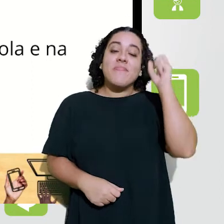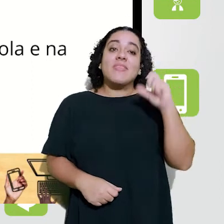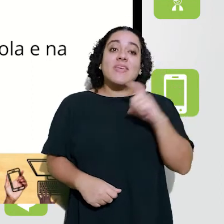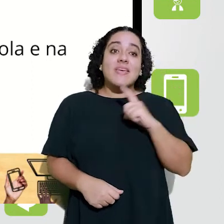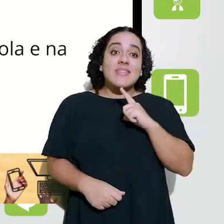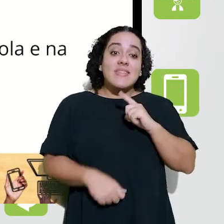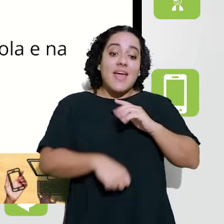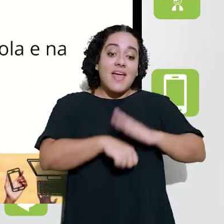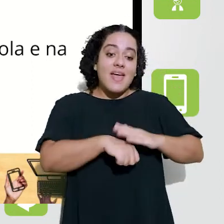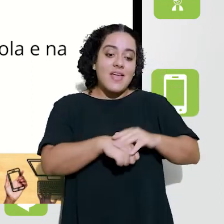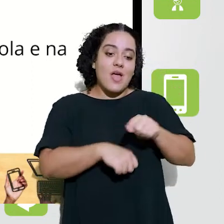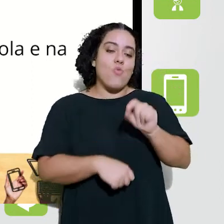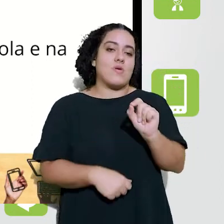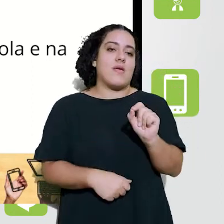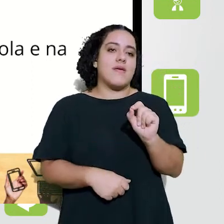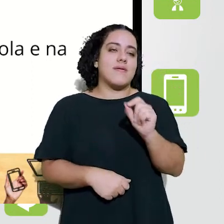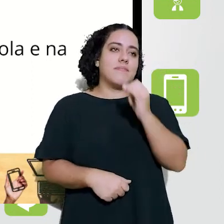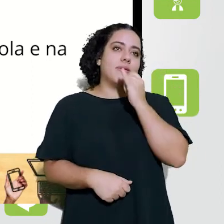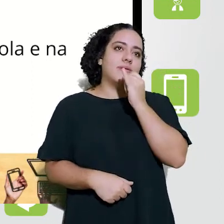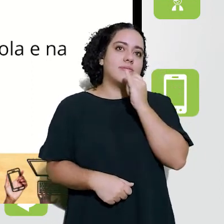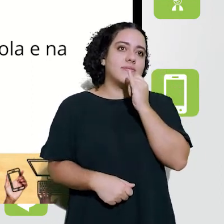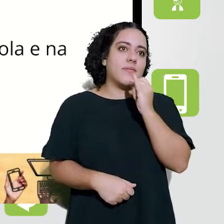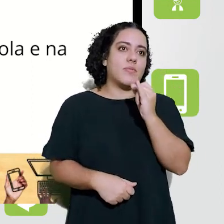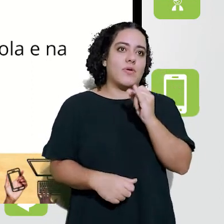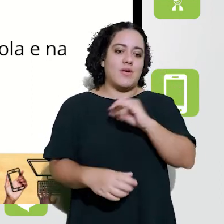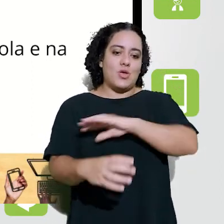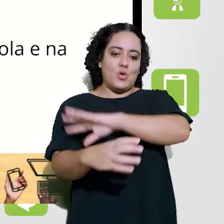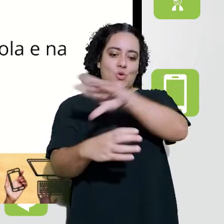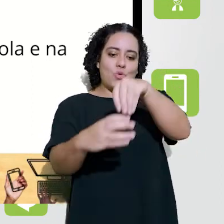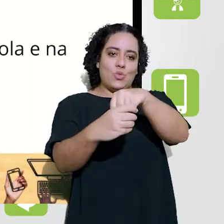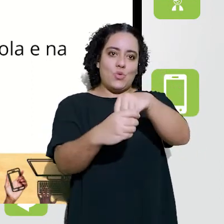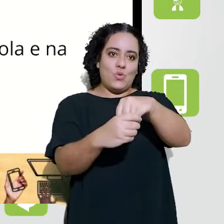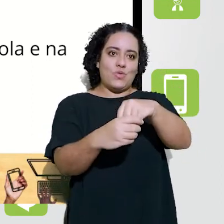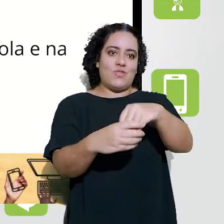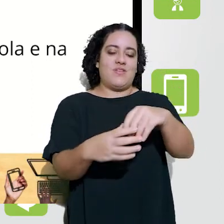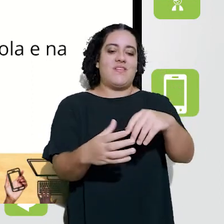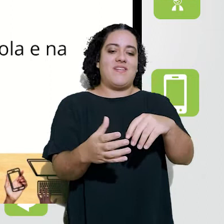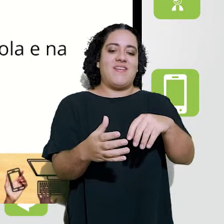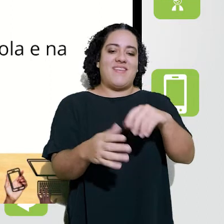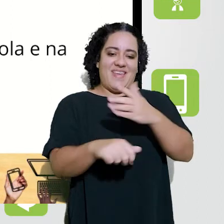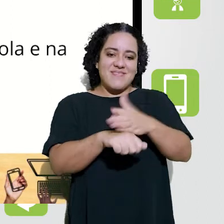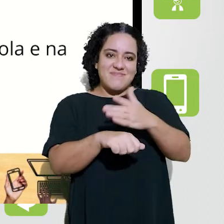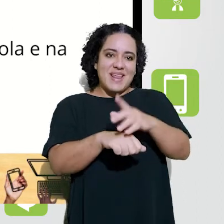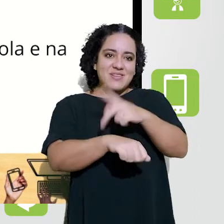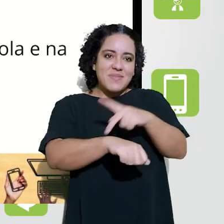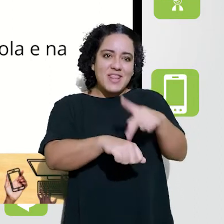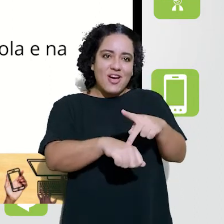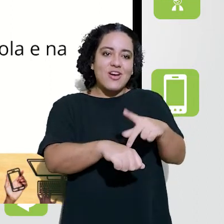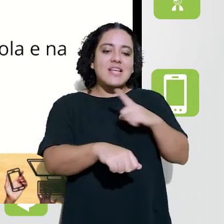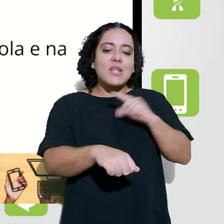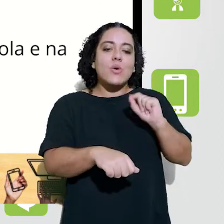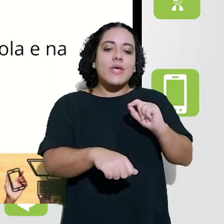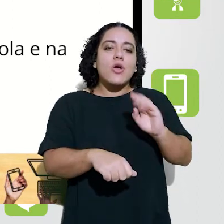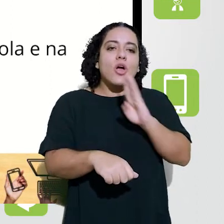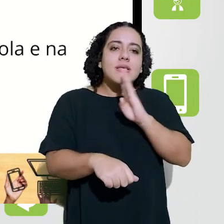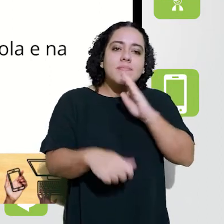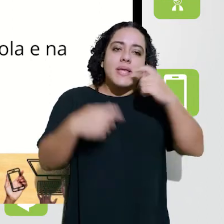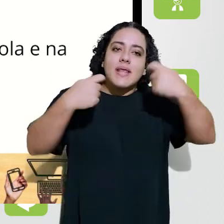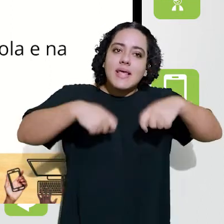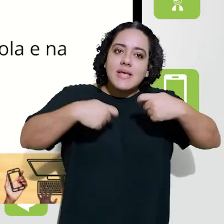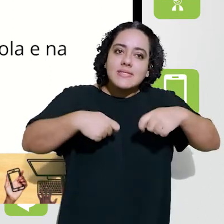cognitiva, que por si só, ela congrega todos